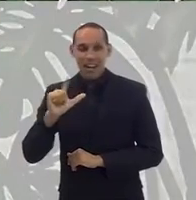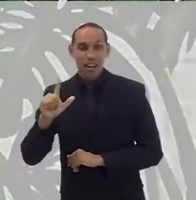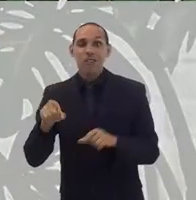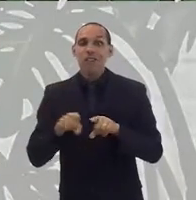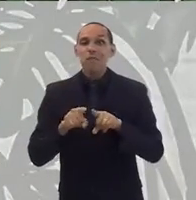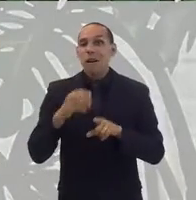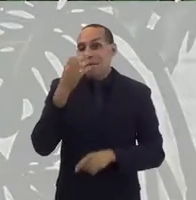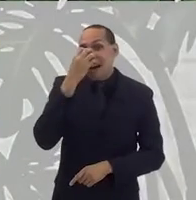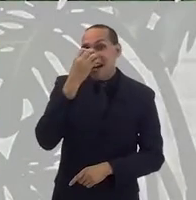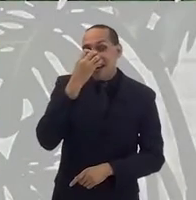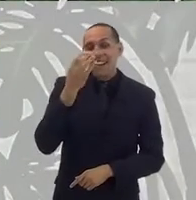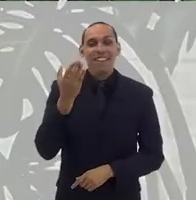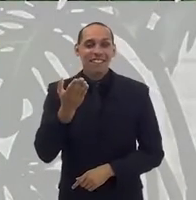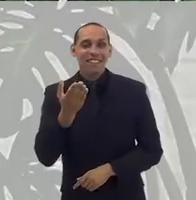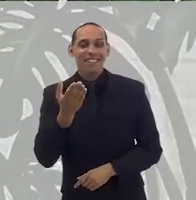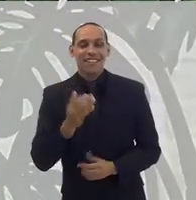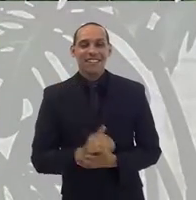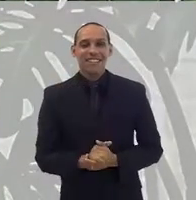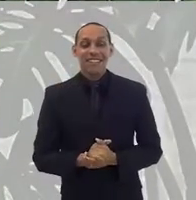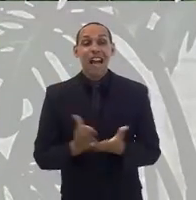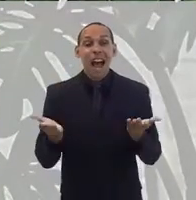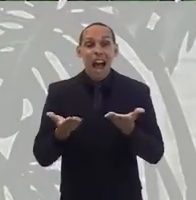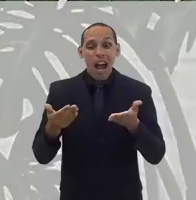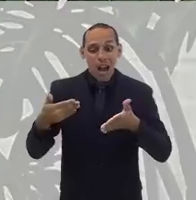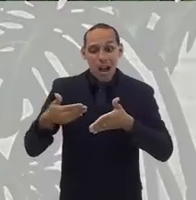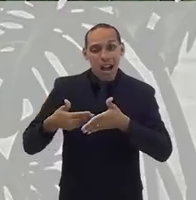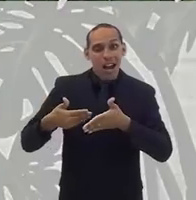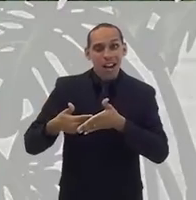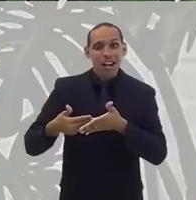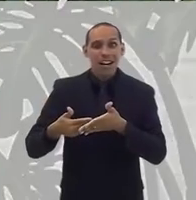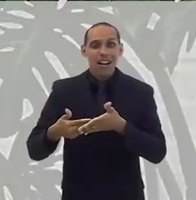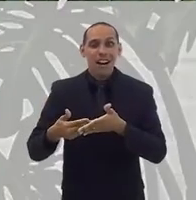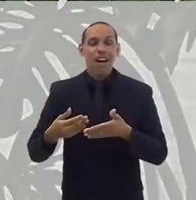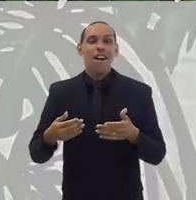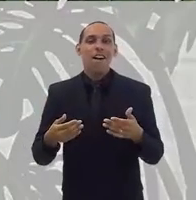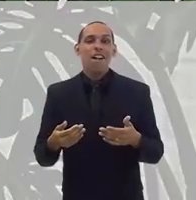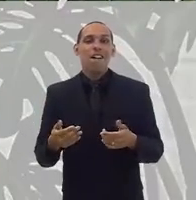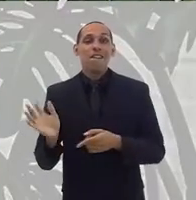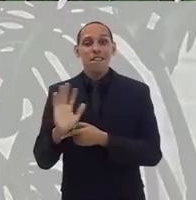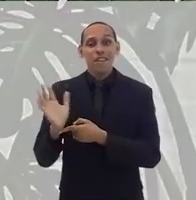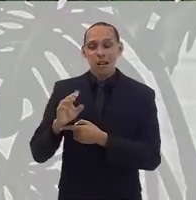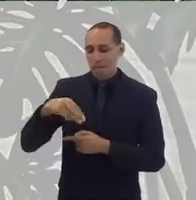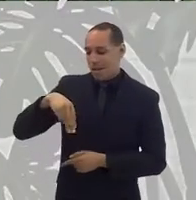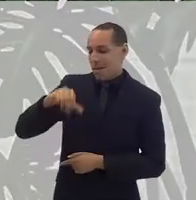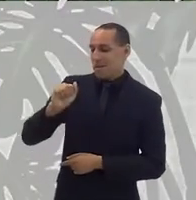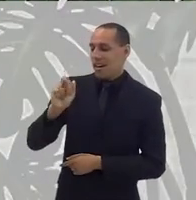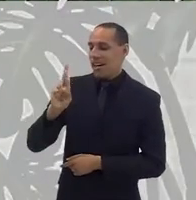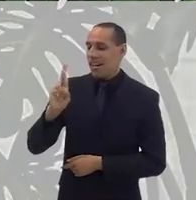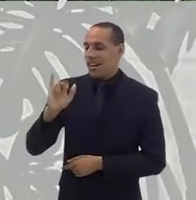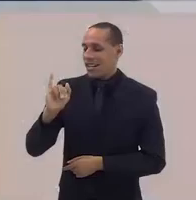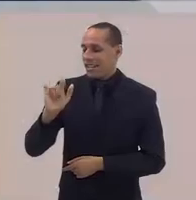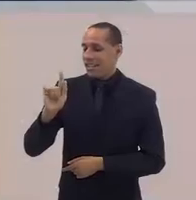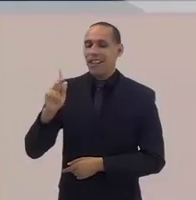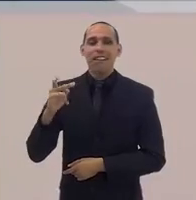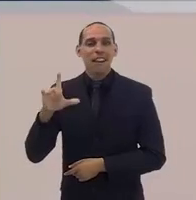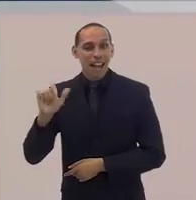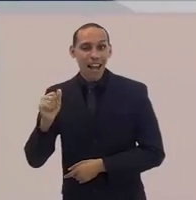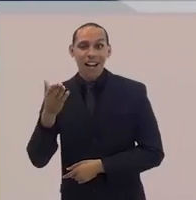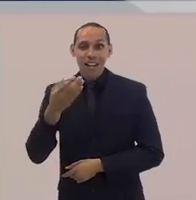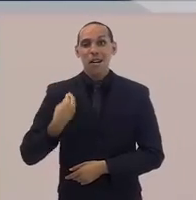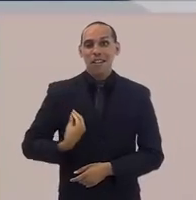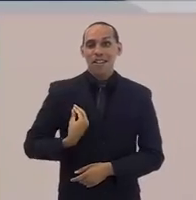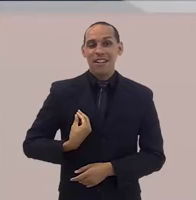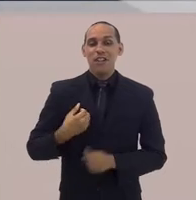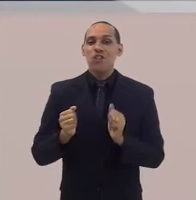na arte da palhaçaria e, mais recentemente, participou do filme Marighella, né? Junto com Wagner